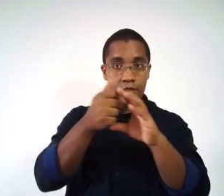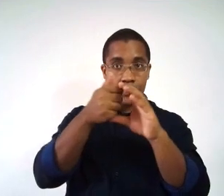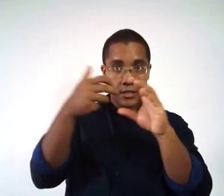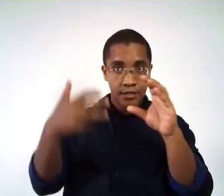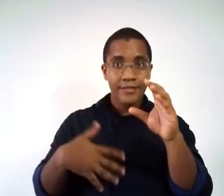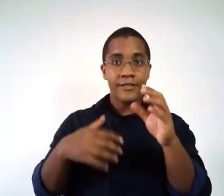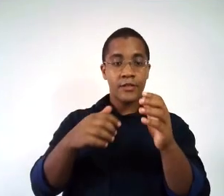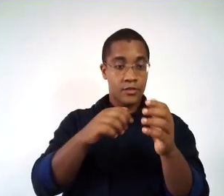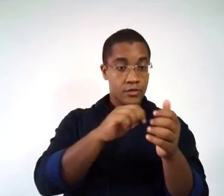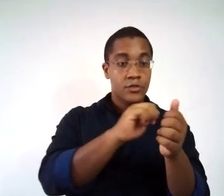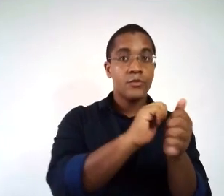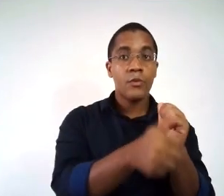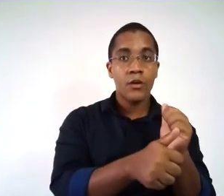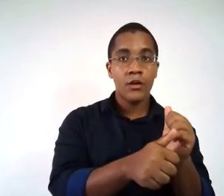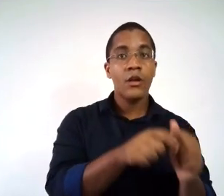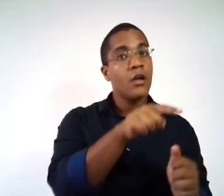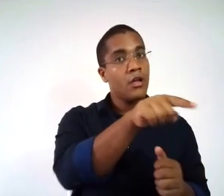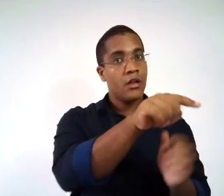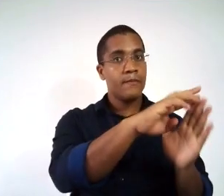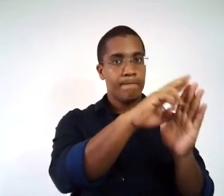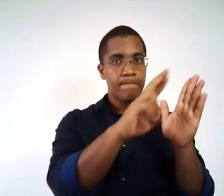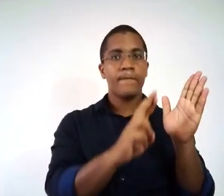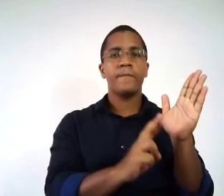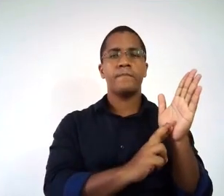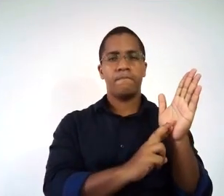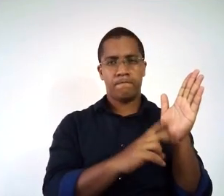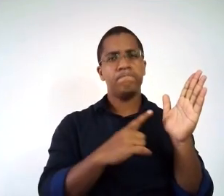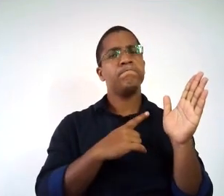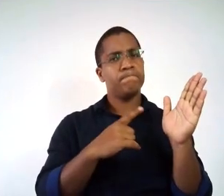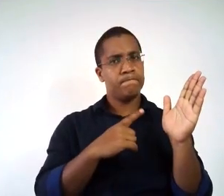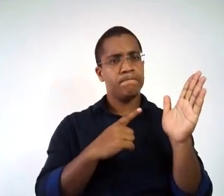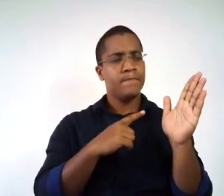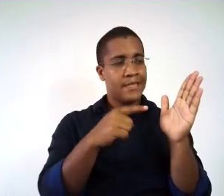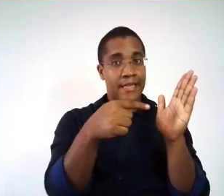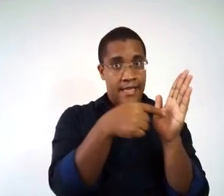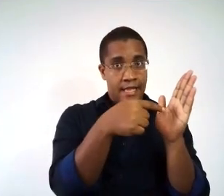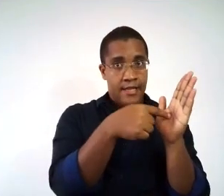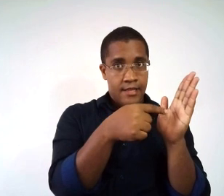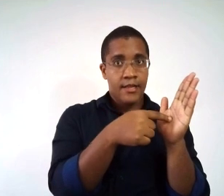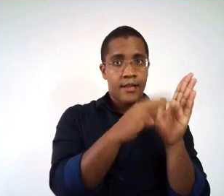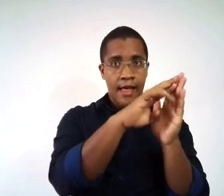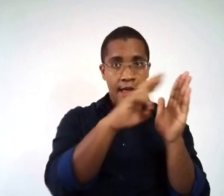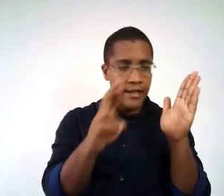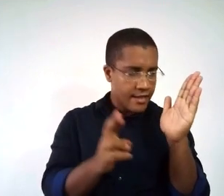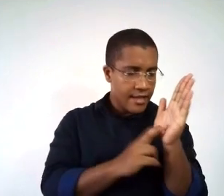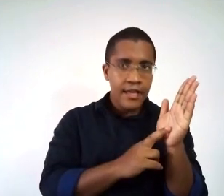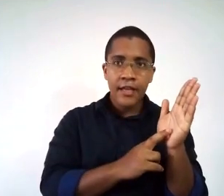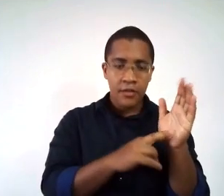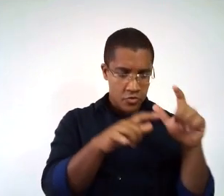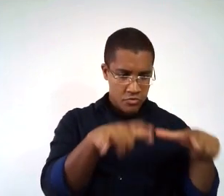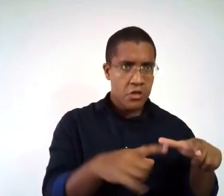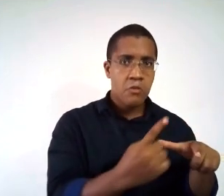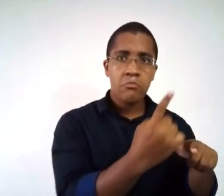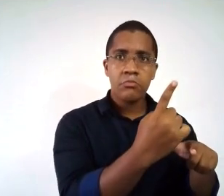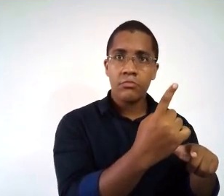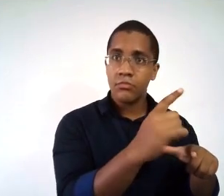característica dos esportes. Possuem regras institucionalizadas e universais. Por isso, necessita